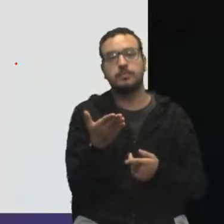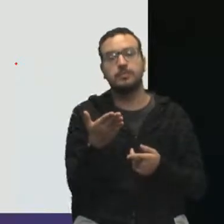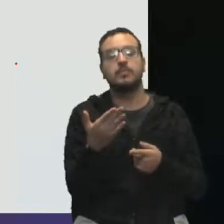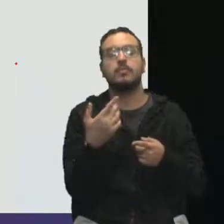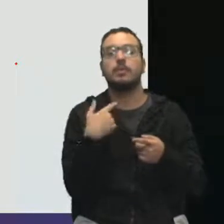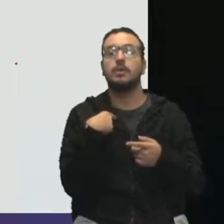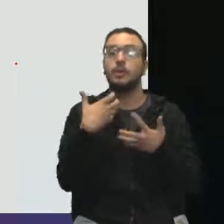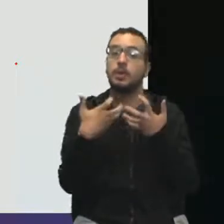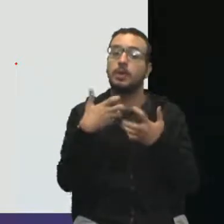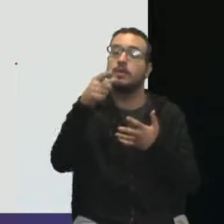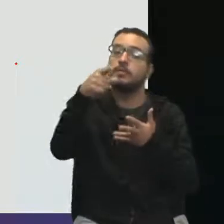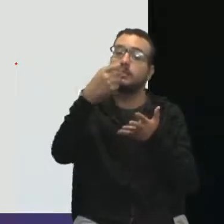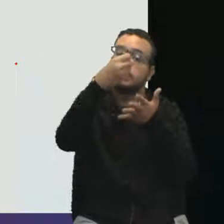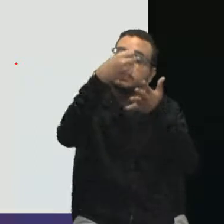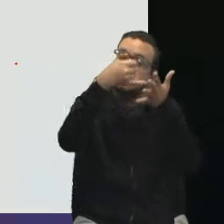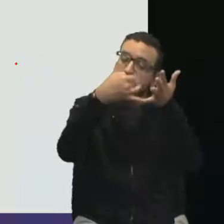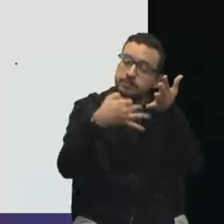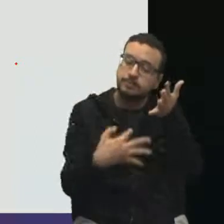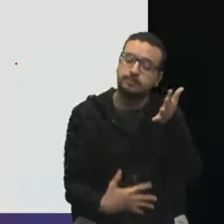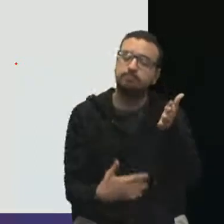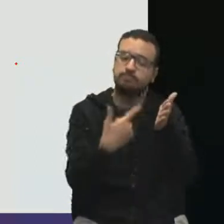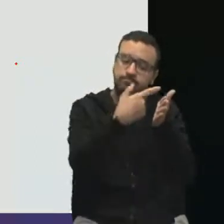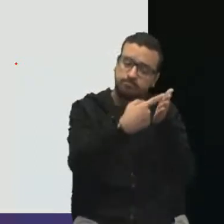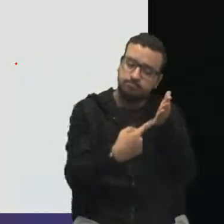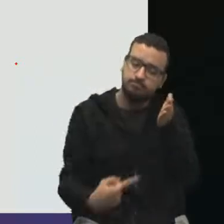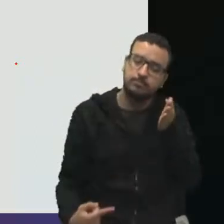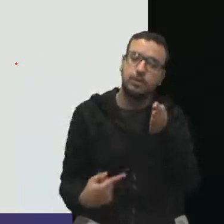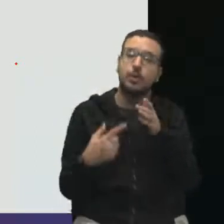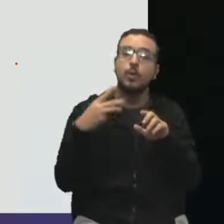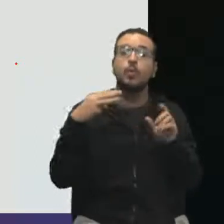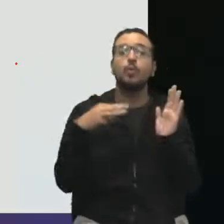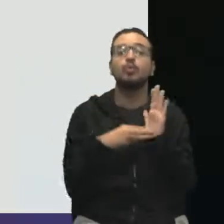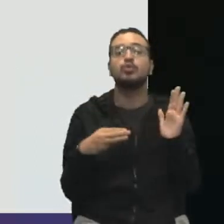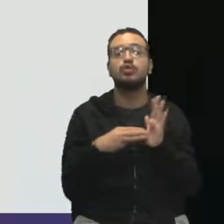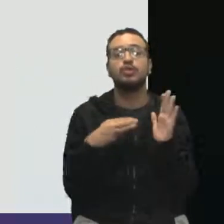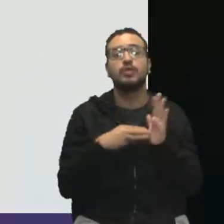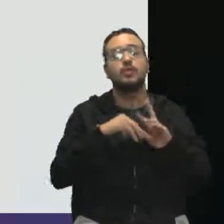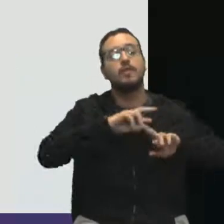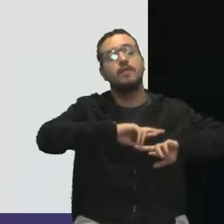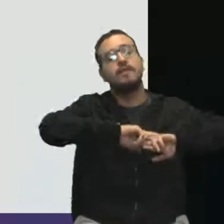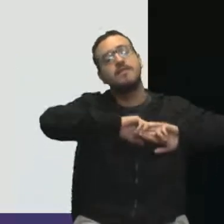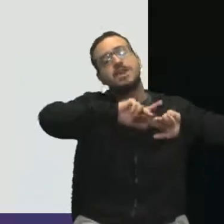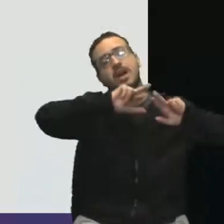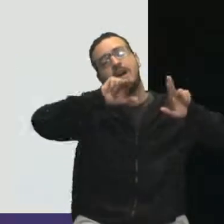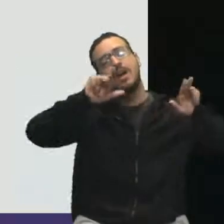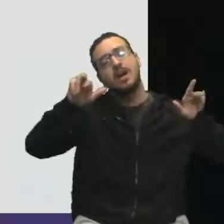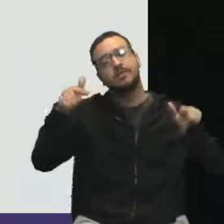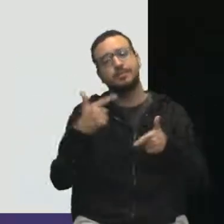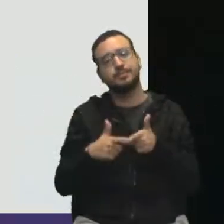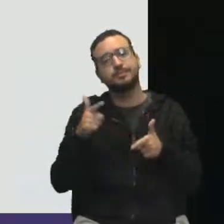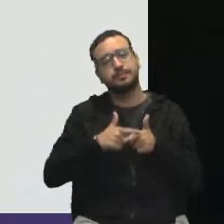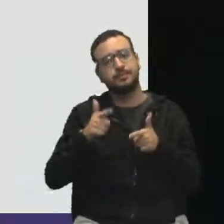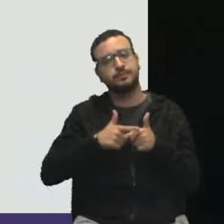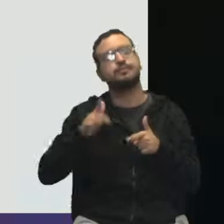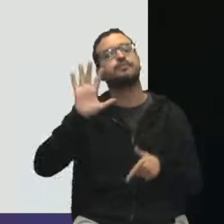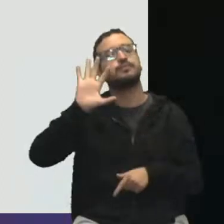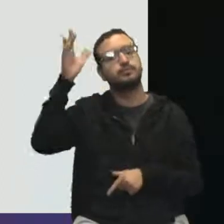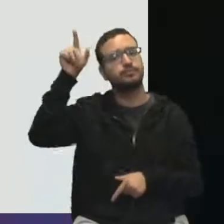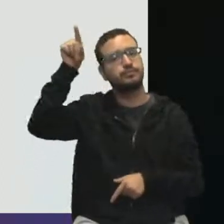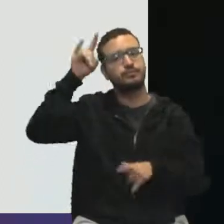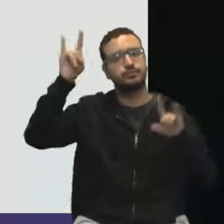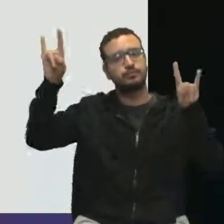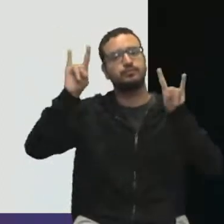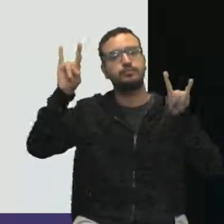eu quero que você descreva a causa de vários problemas que estão acontecendo lá no Rock in Rio.